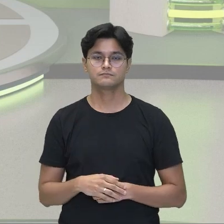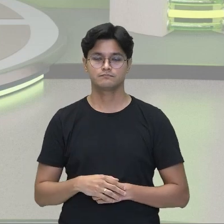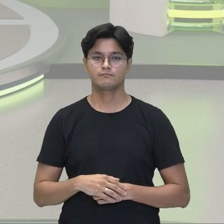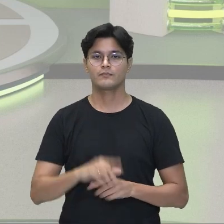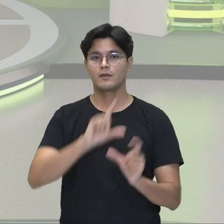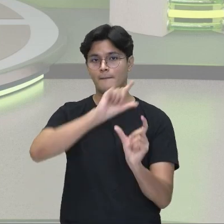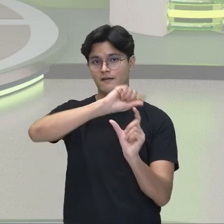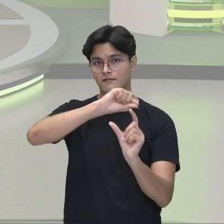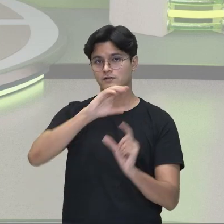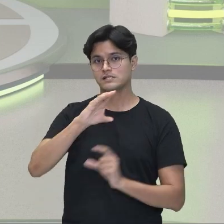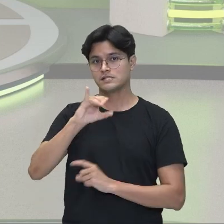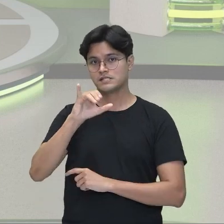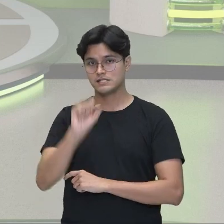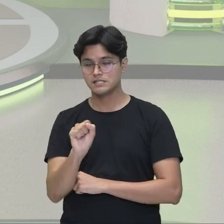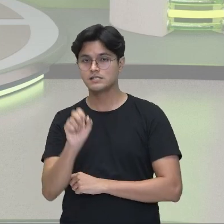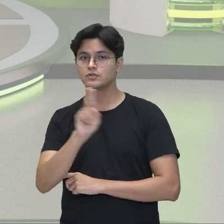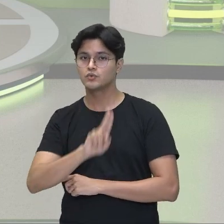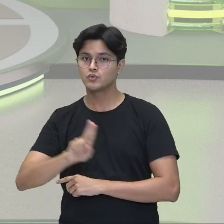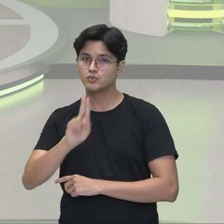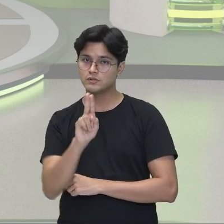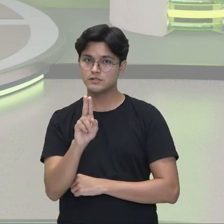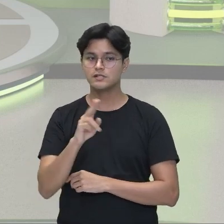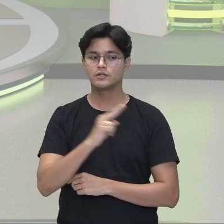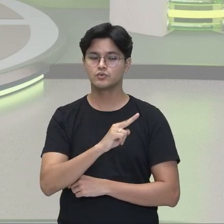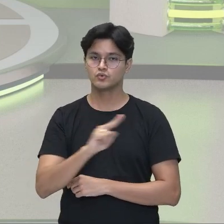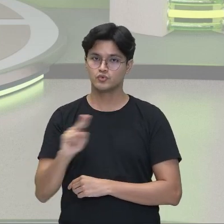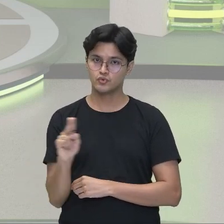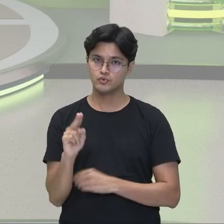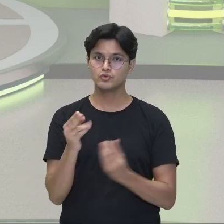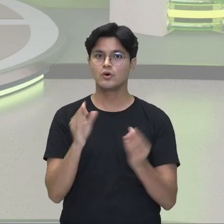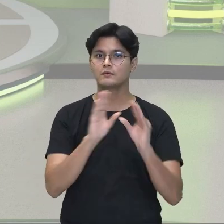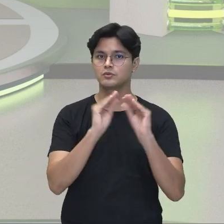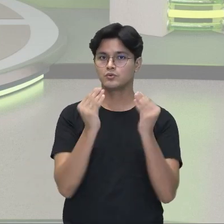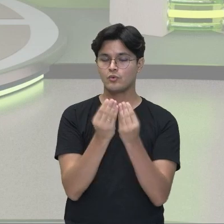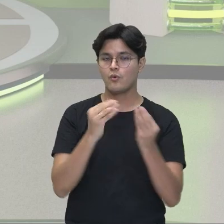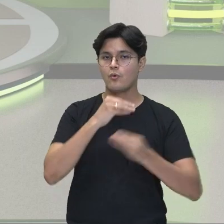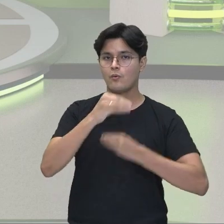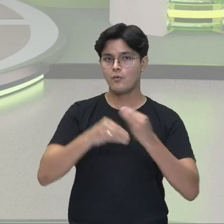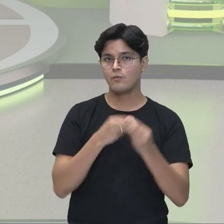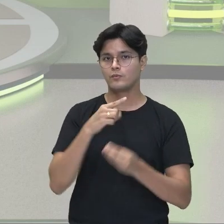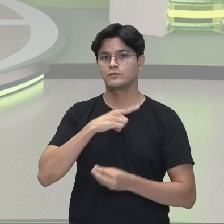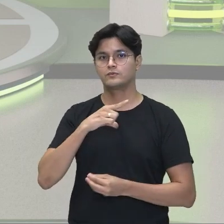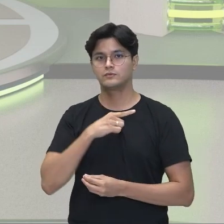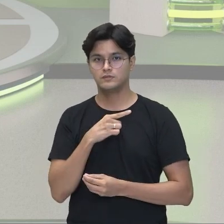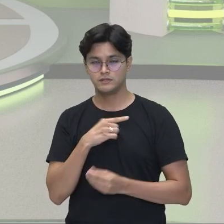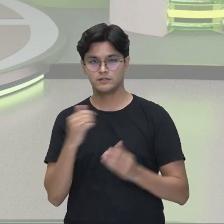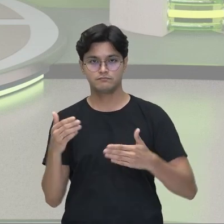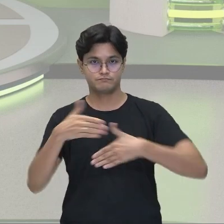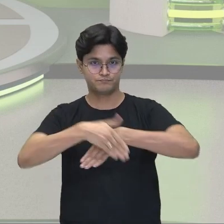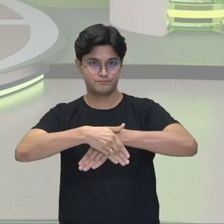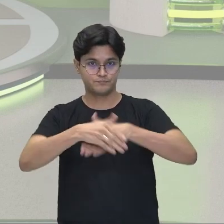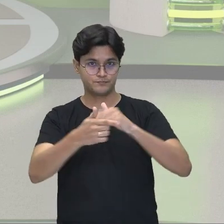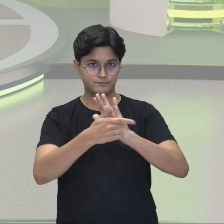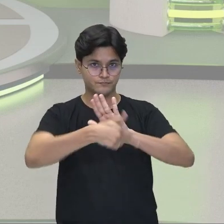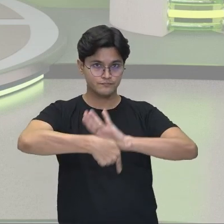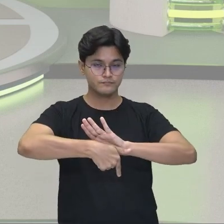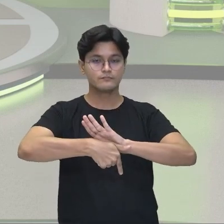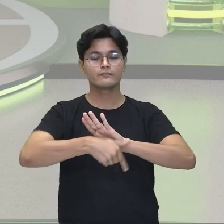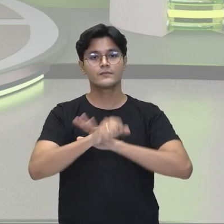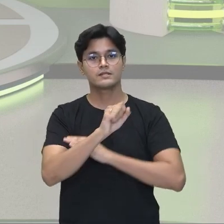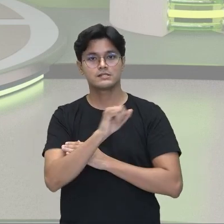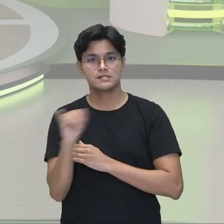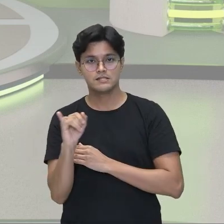é utilizado na nomenclatura de compostos que tem a isomeria geométrica, quando os ligantes